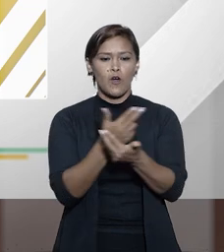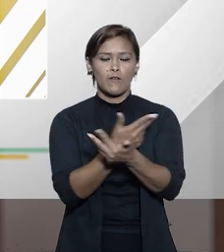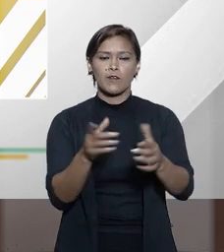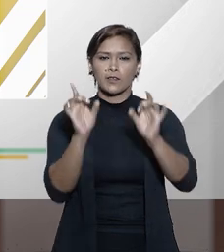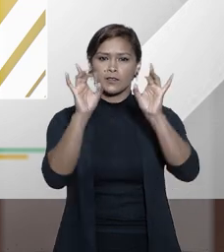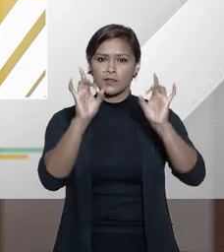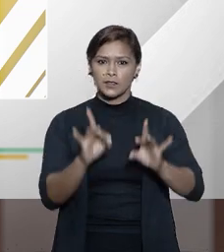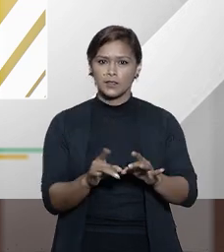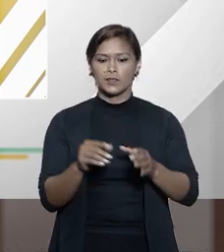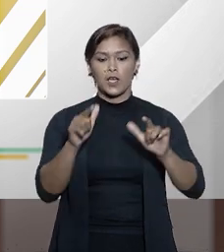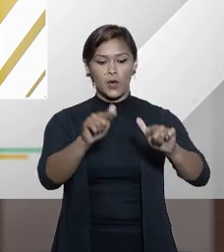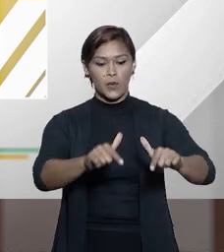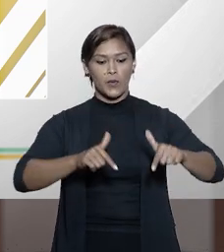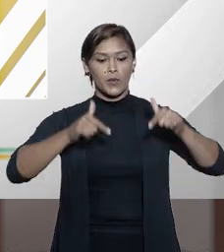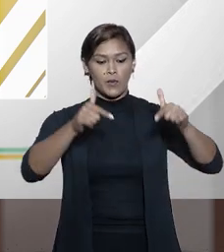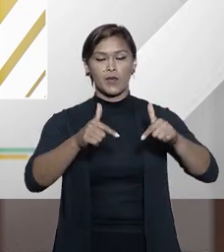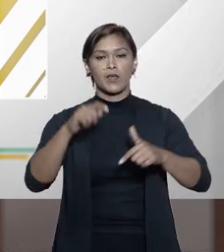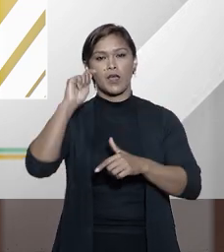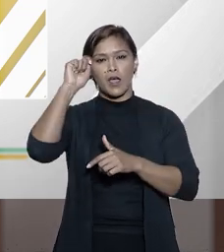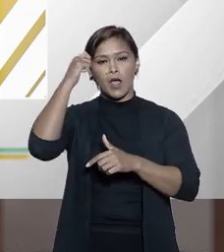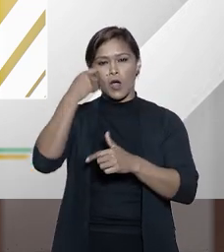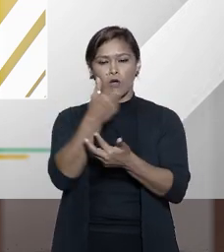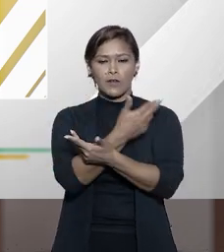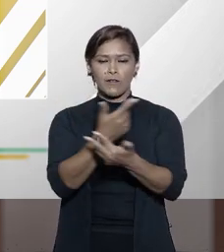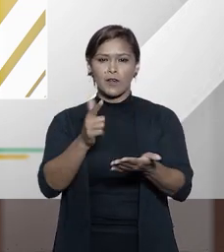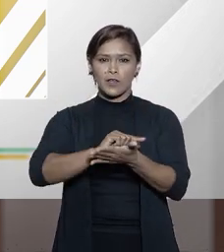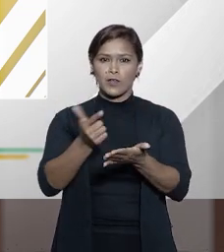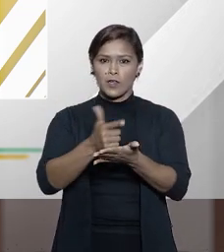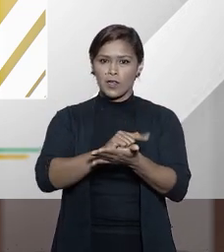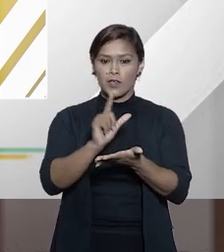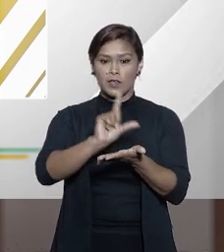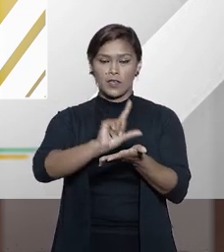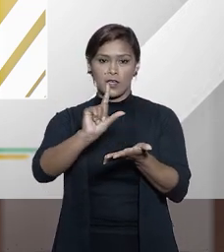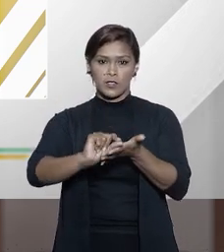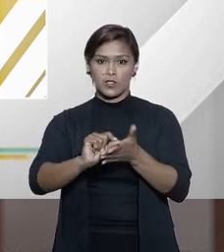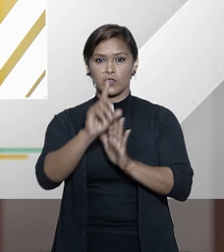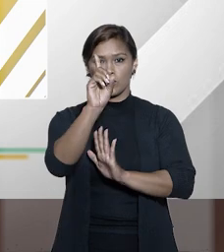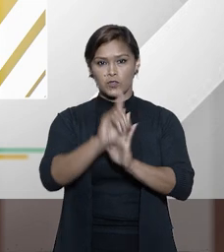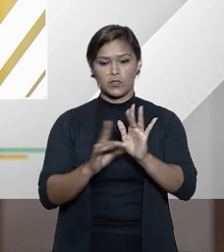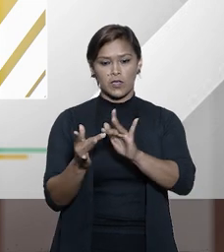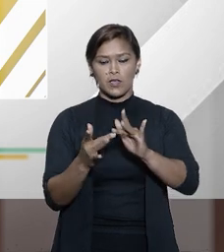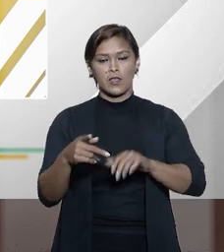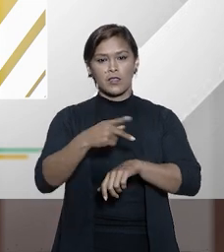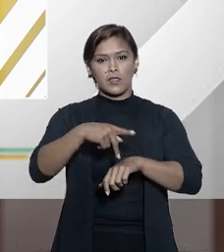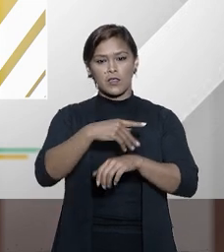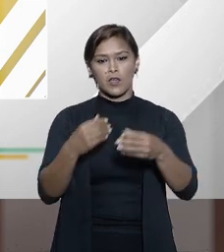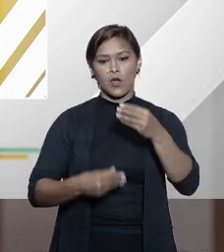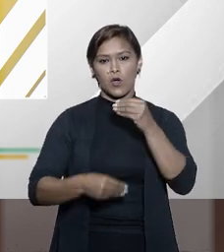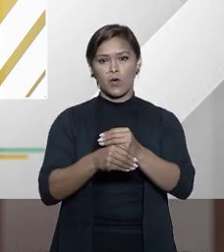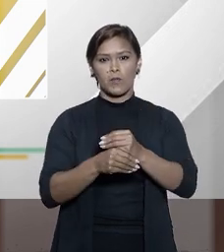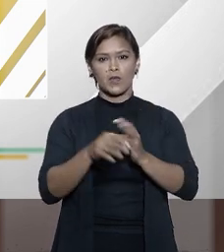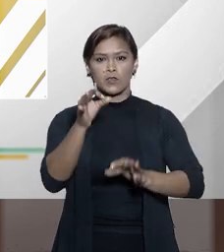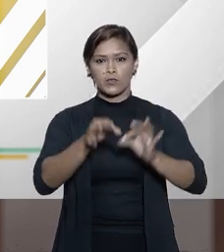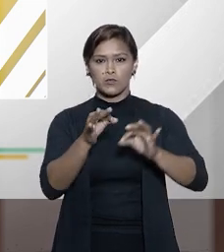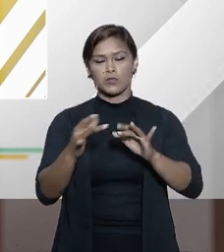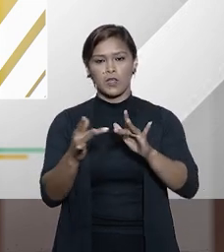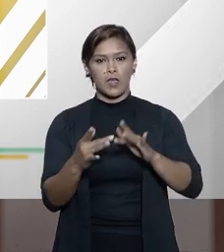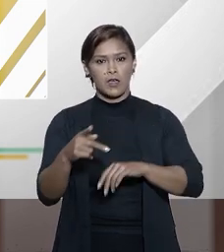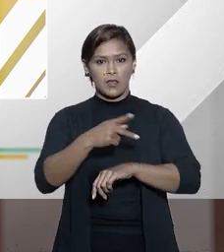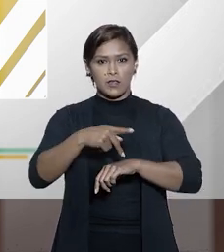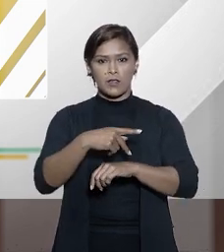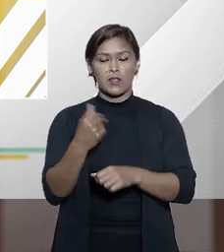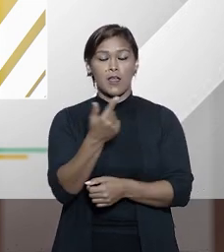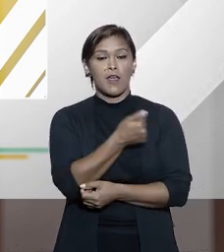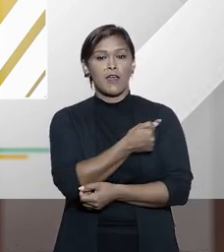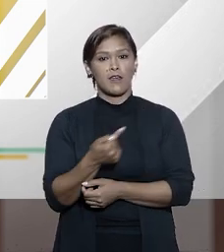vários destaques no currículo, é autora de livros e artigos na área do Direito Internacional e Cooperação Jurídica Internacional.